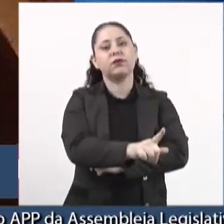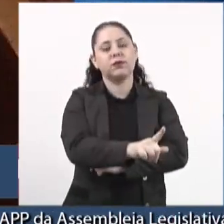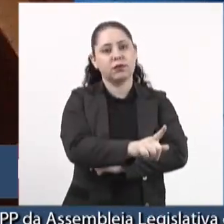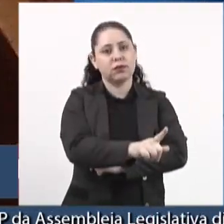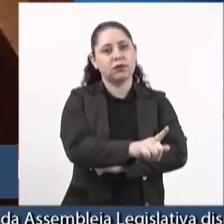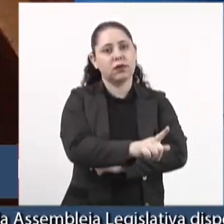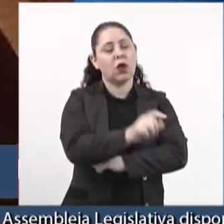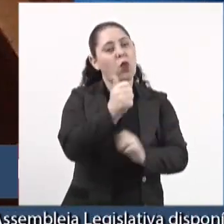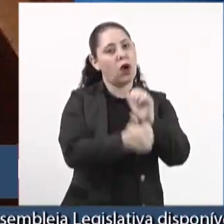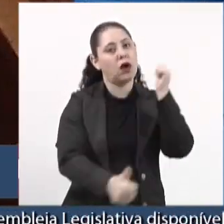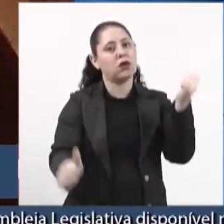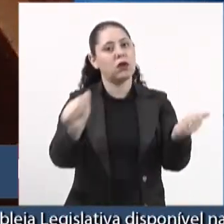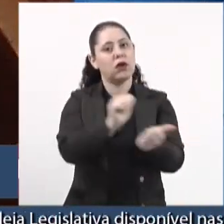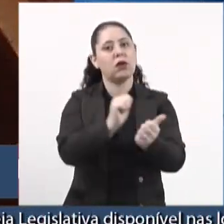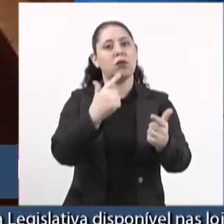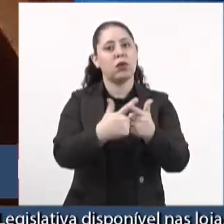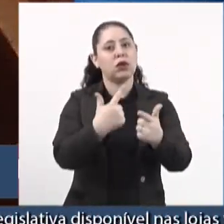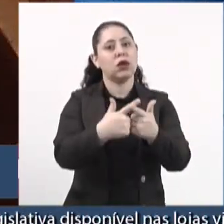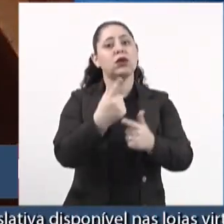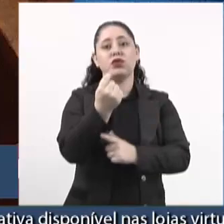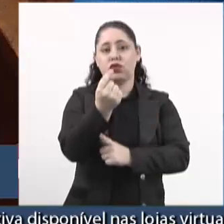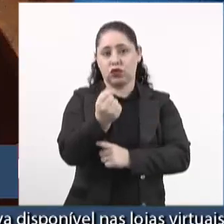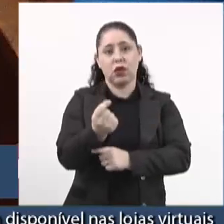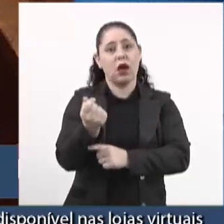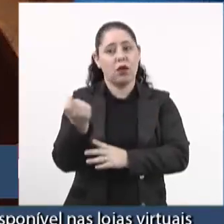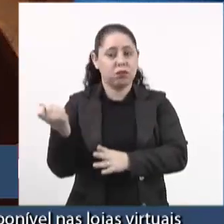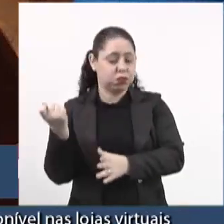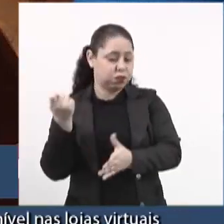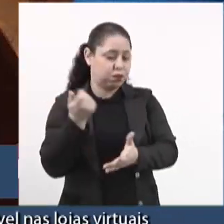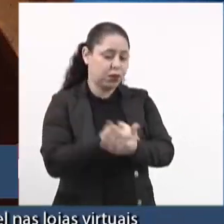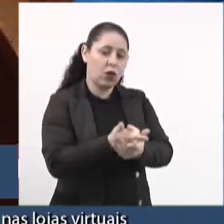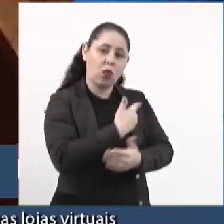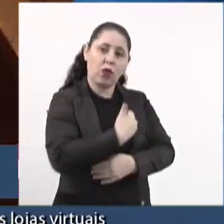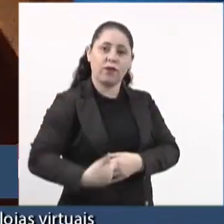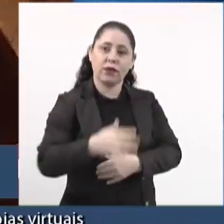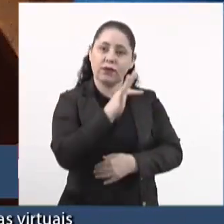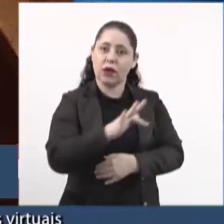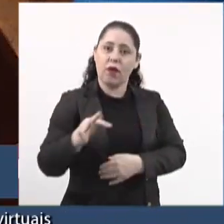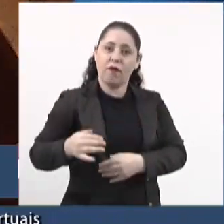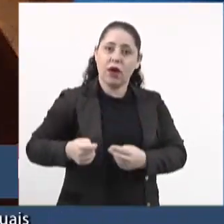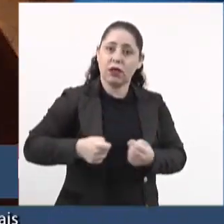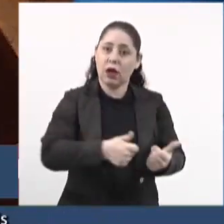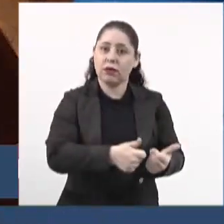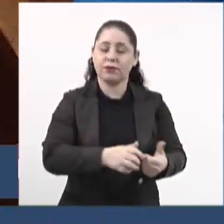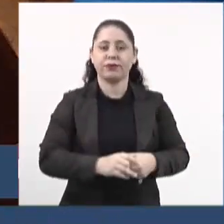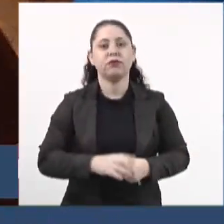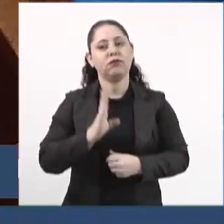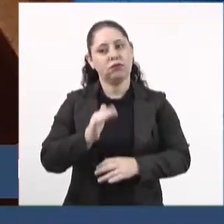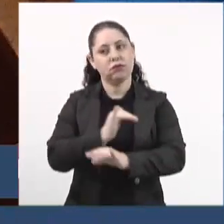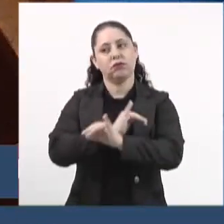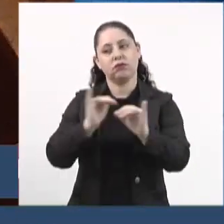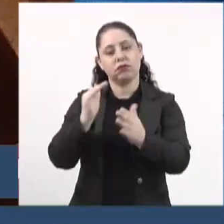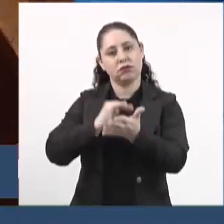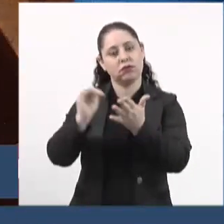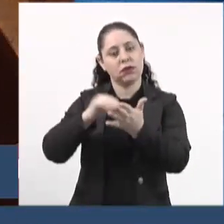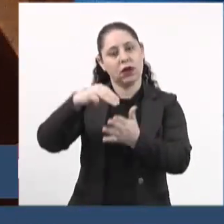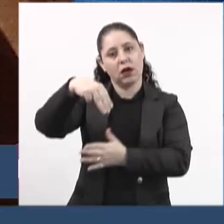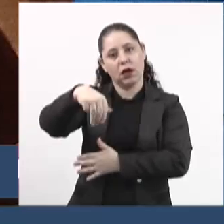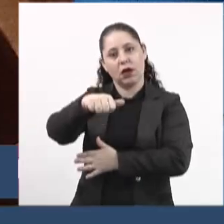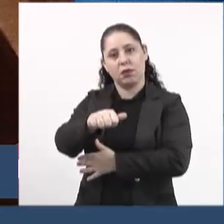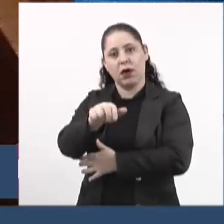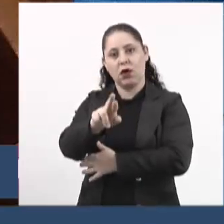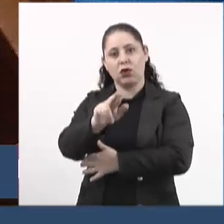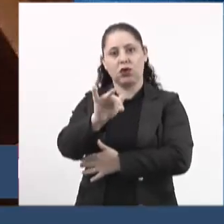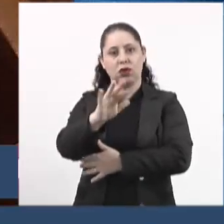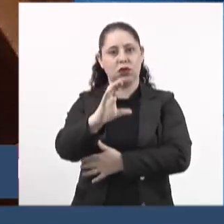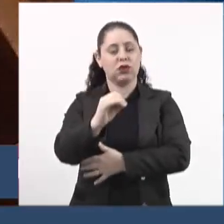essa atualização, porque o dinheiro vai ser disponibilizado pelo governo federal. já falei com o secretário Maurício, disse